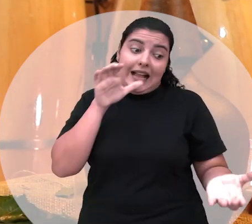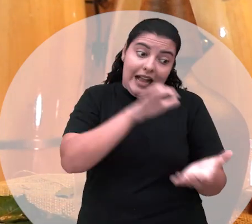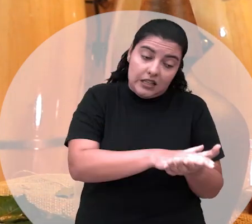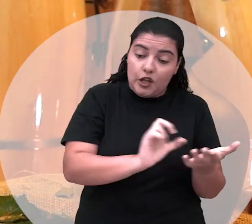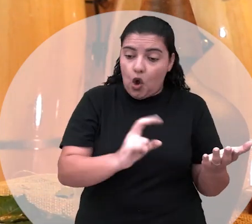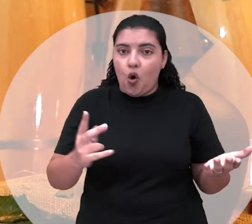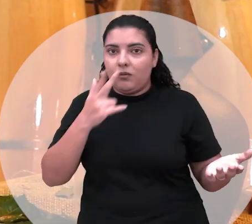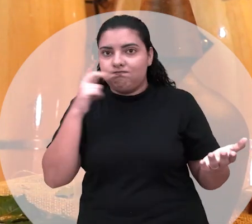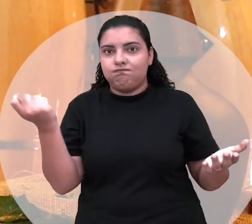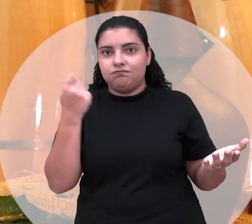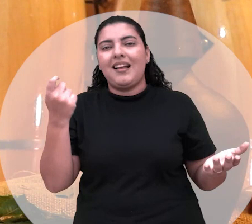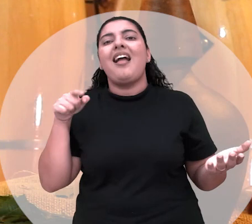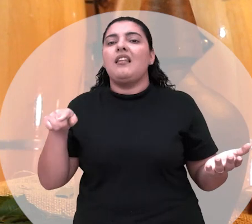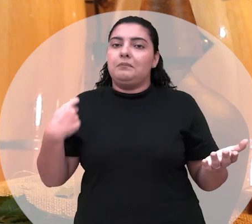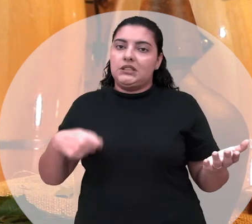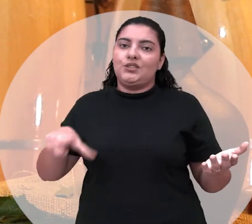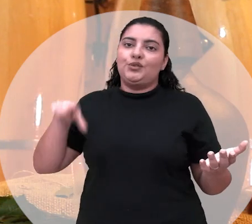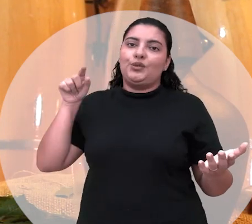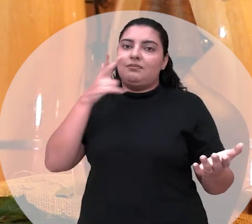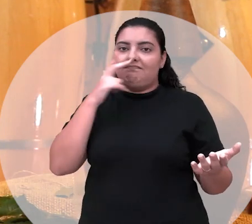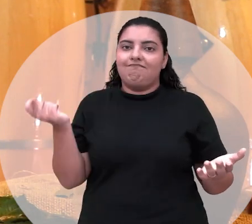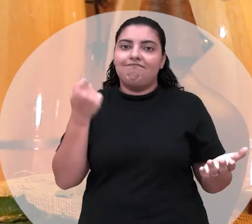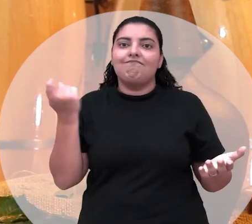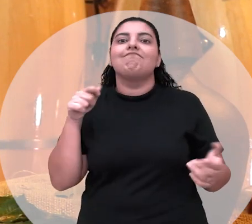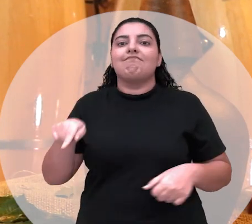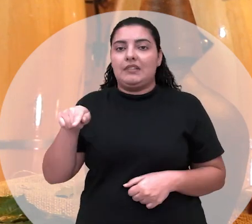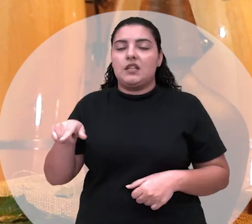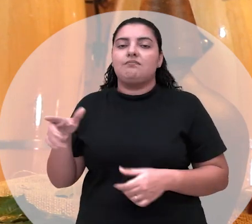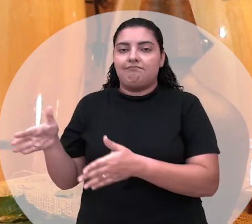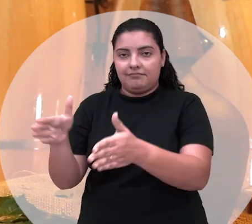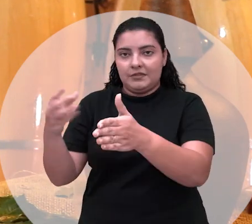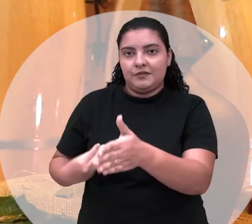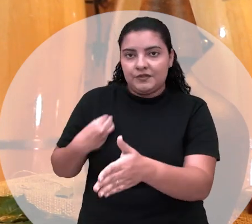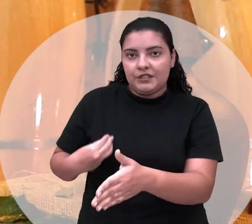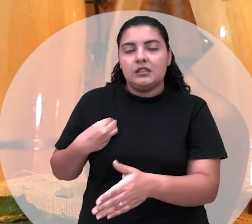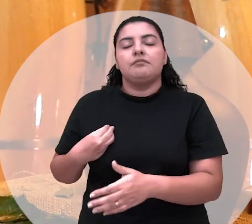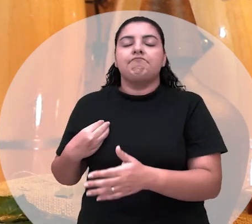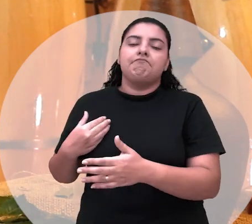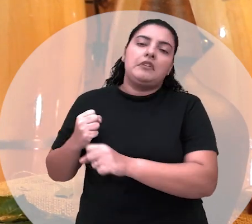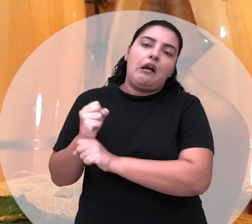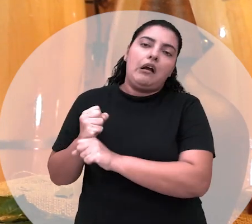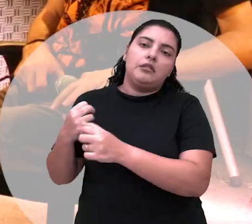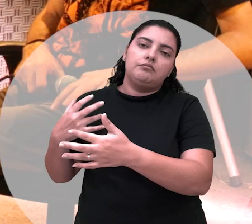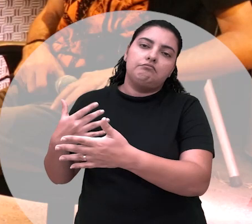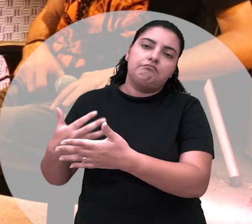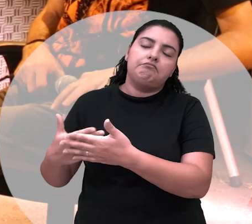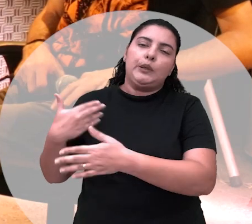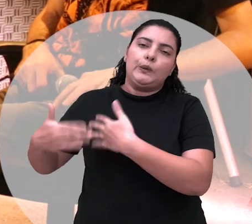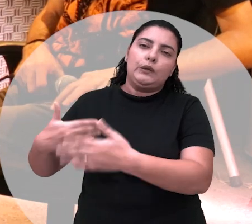vida então ela teve que se tornar a mulher da vida né e com o passar dos anos ela